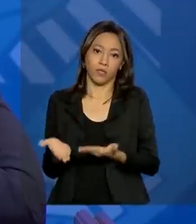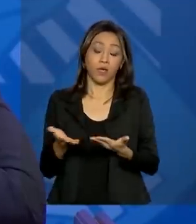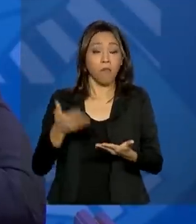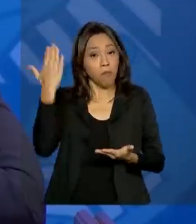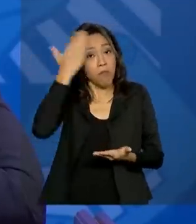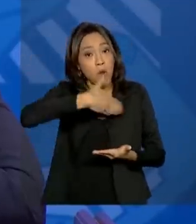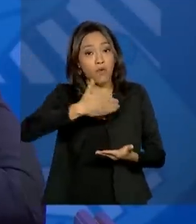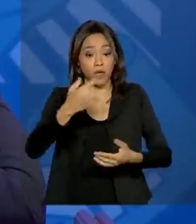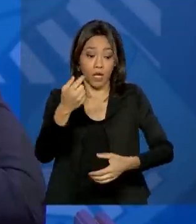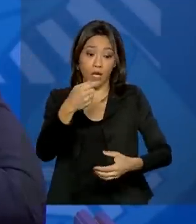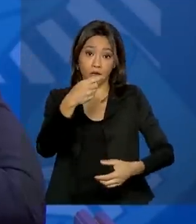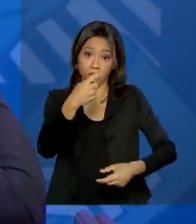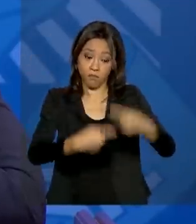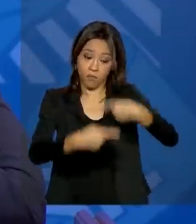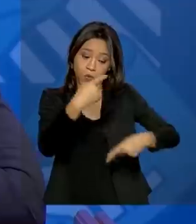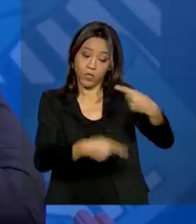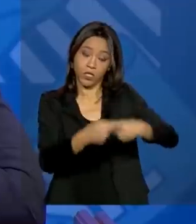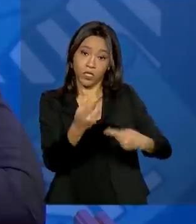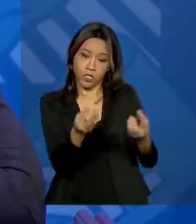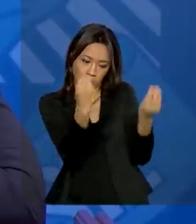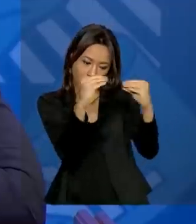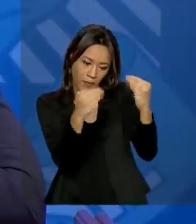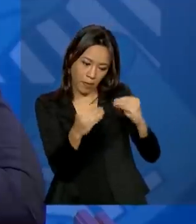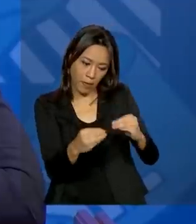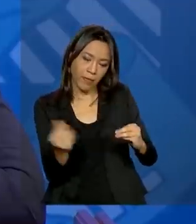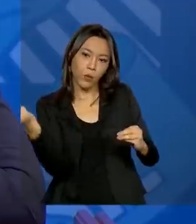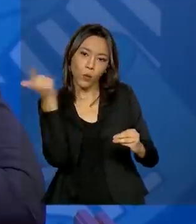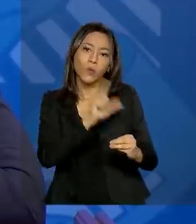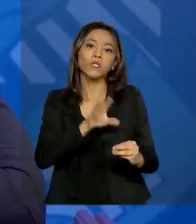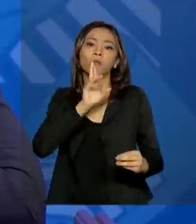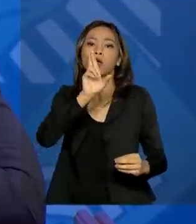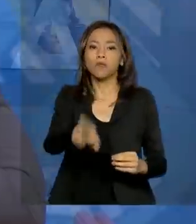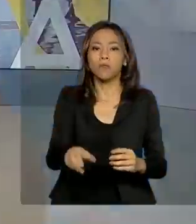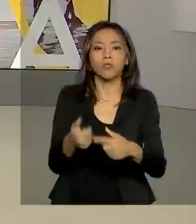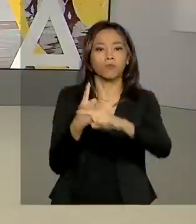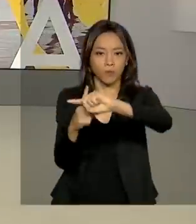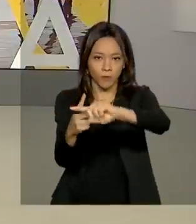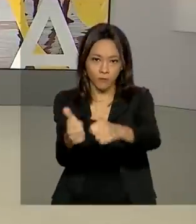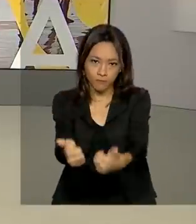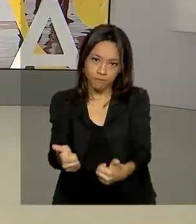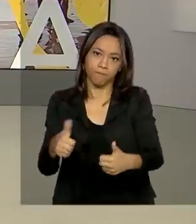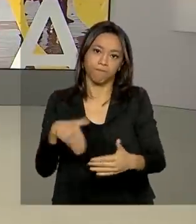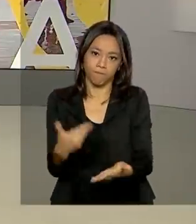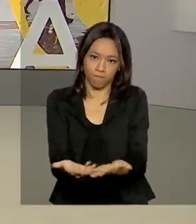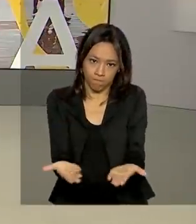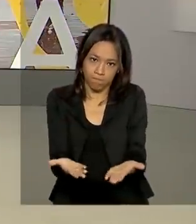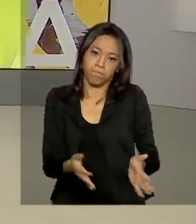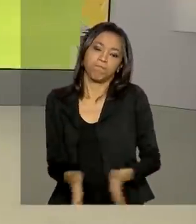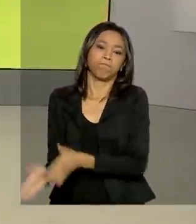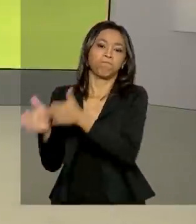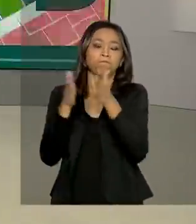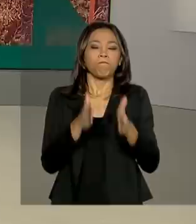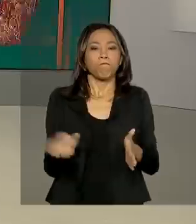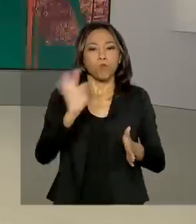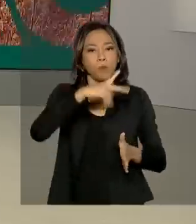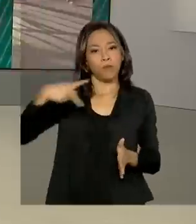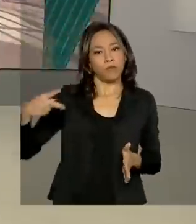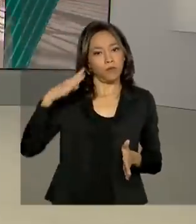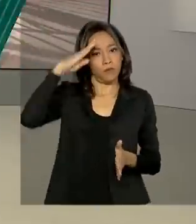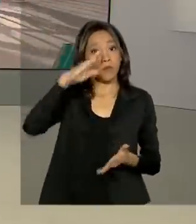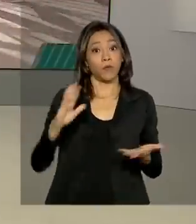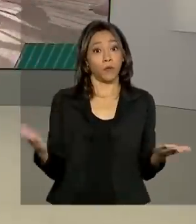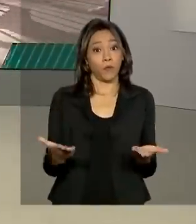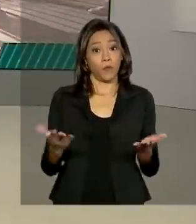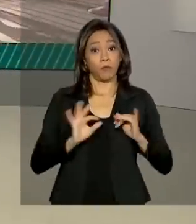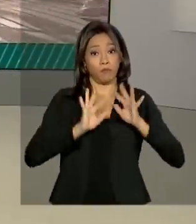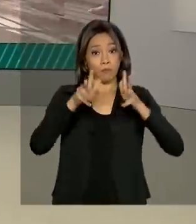políticas públicas que estão sendo desenhadas estão atingindo o seu resultado até agora. O presidente Jair Bolsonaro participa hoje